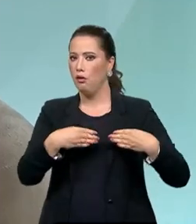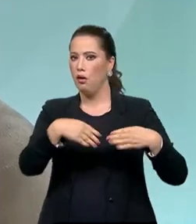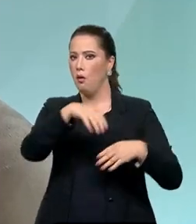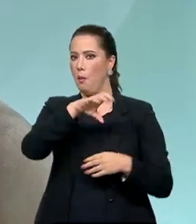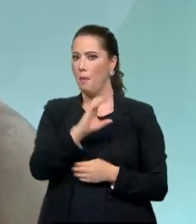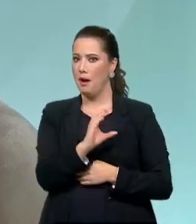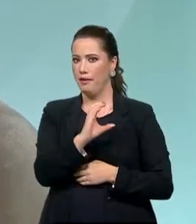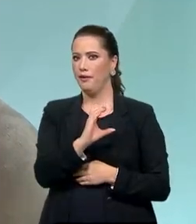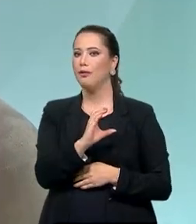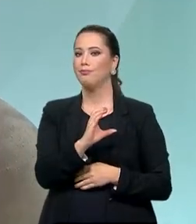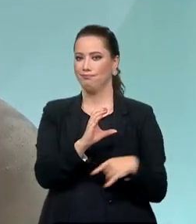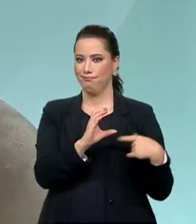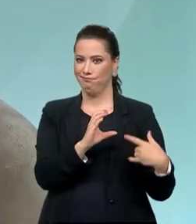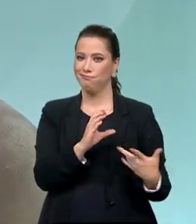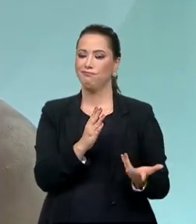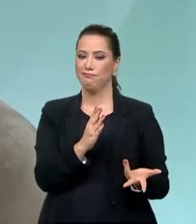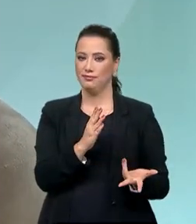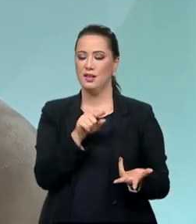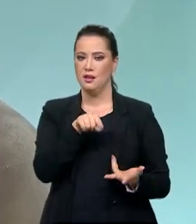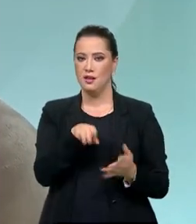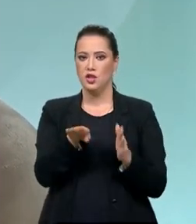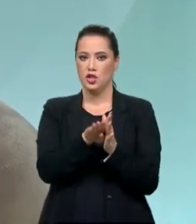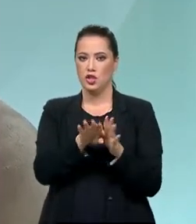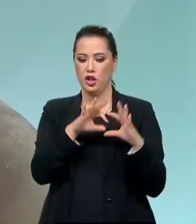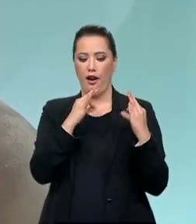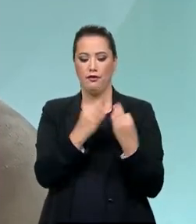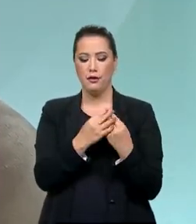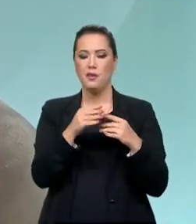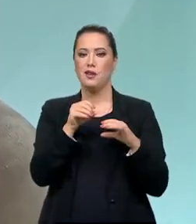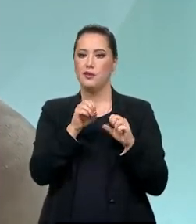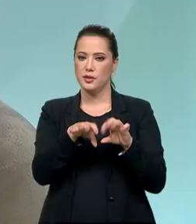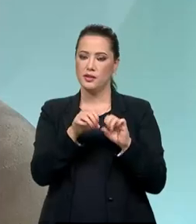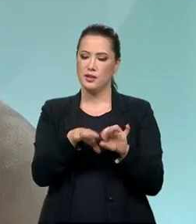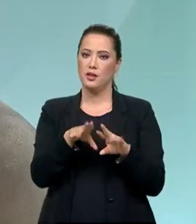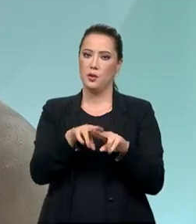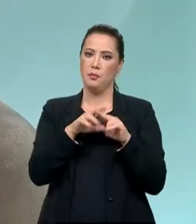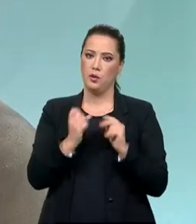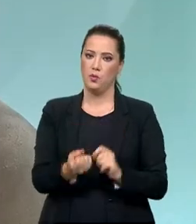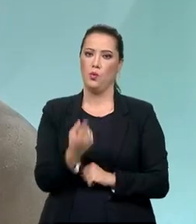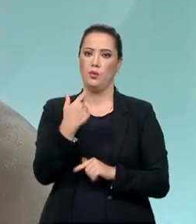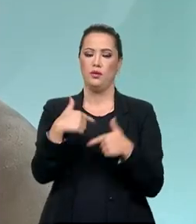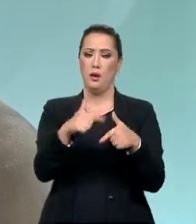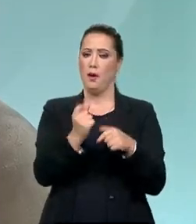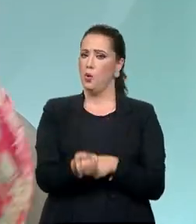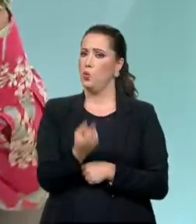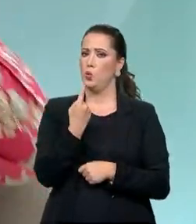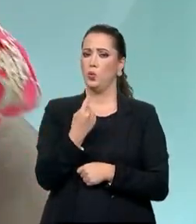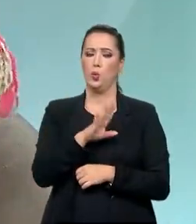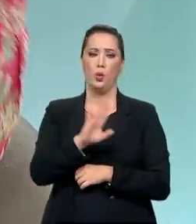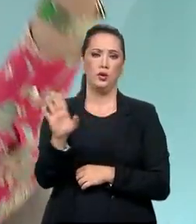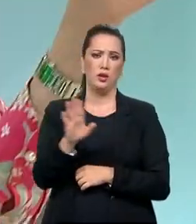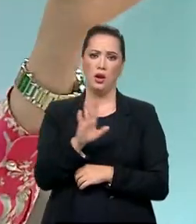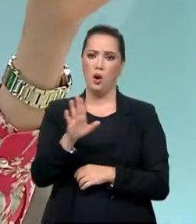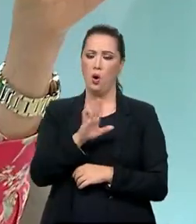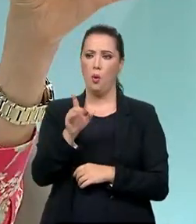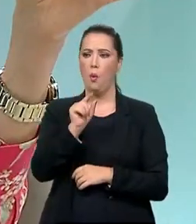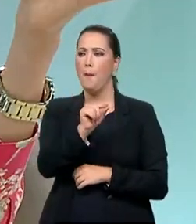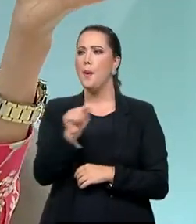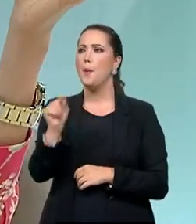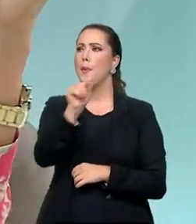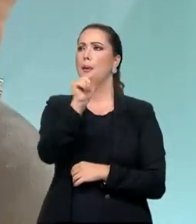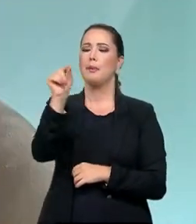mais eficaz chegar à família, chegar à educação através de uma só ação, mas não com ações que estão